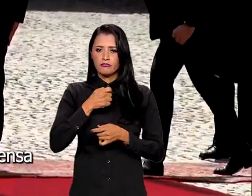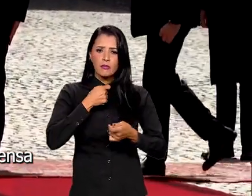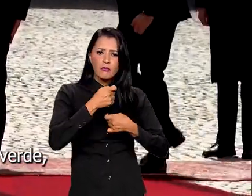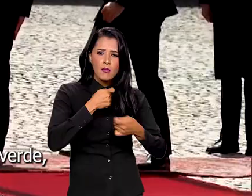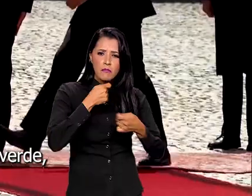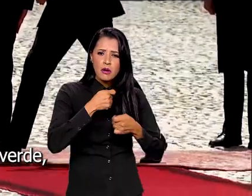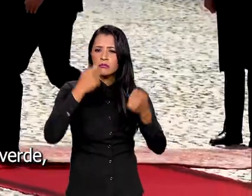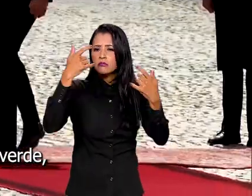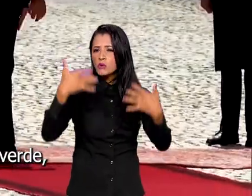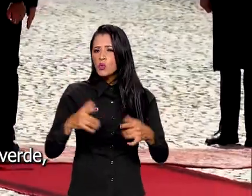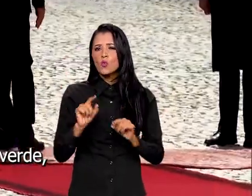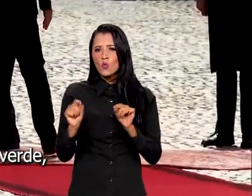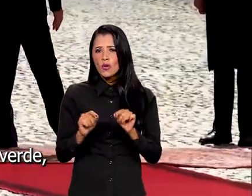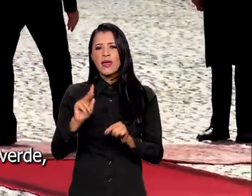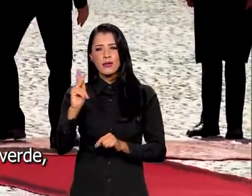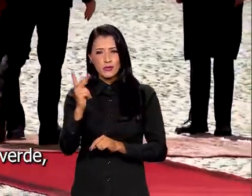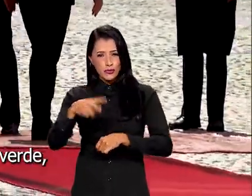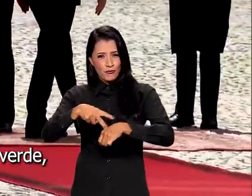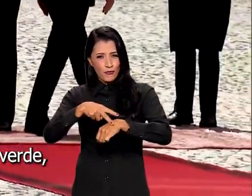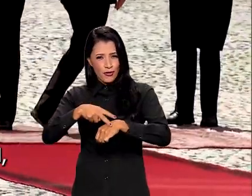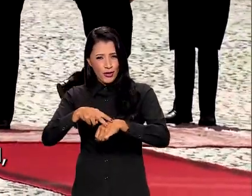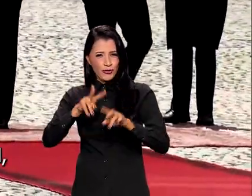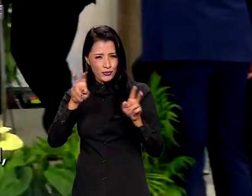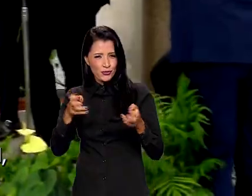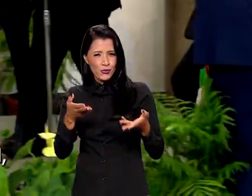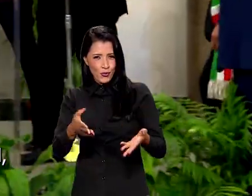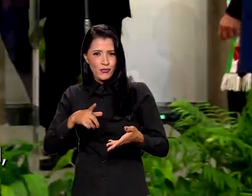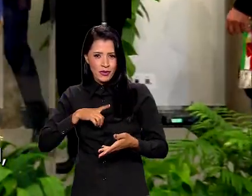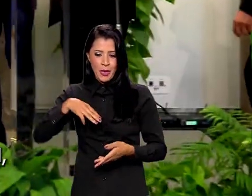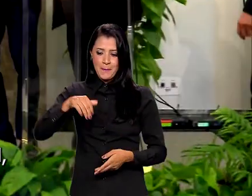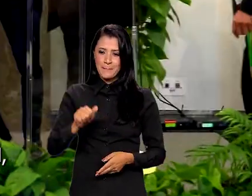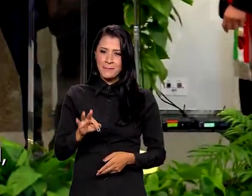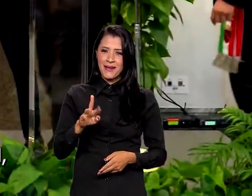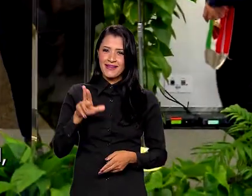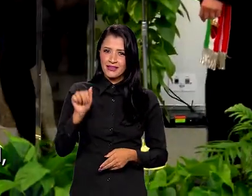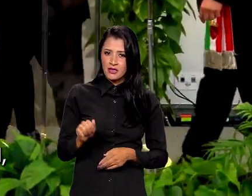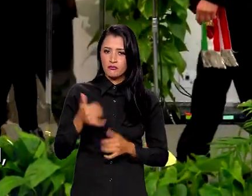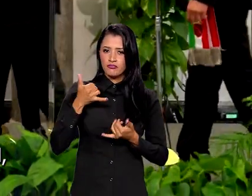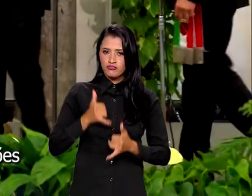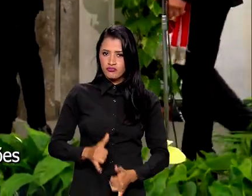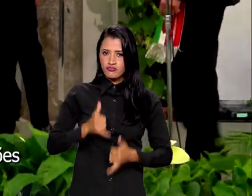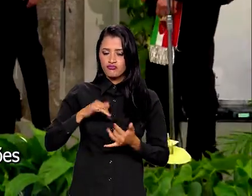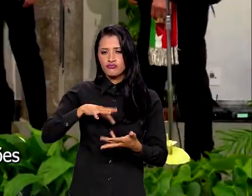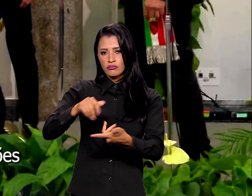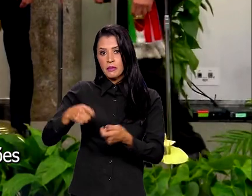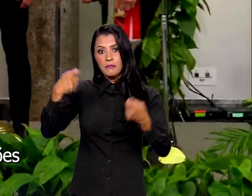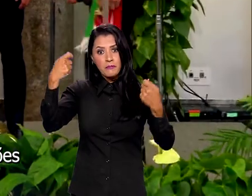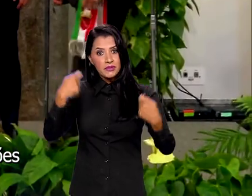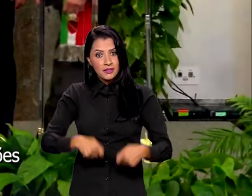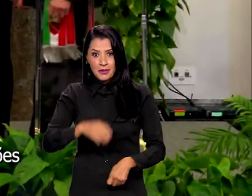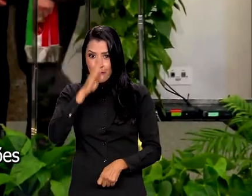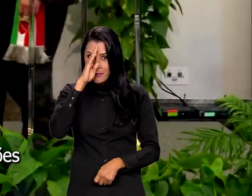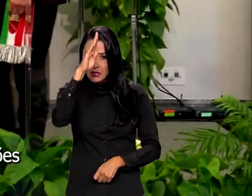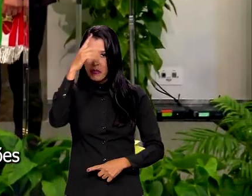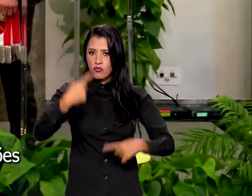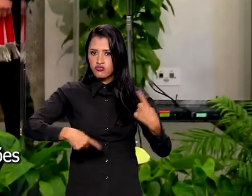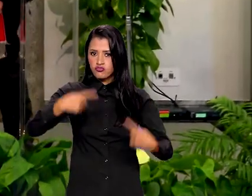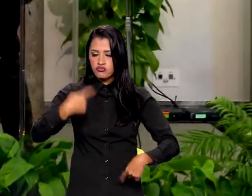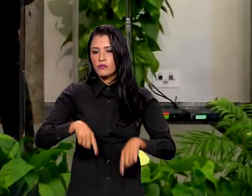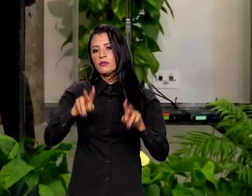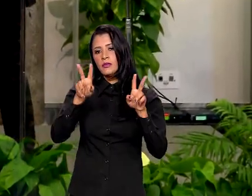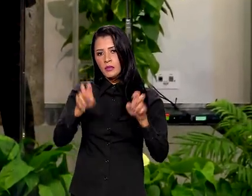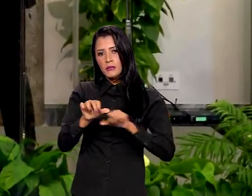falou com a imprensa e disse que a questão do hidrogênio verde, como matriz energética mundial, deve estar no centro das